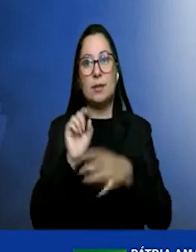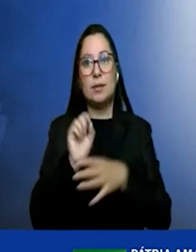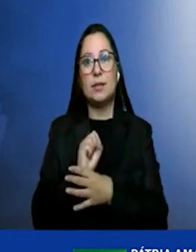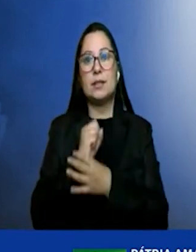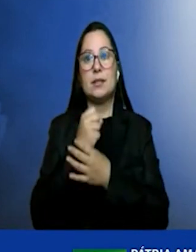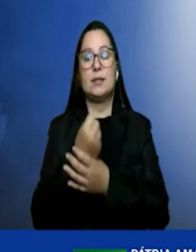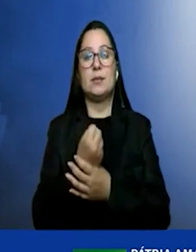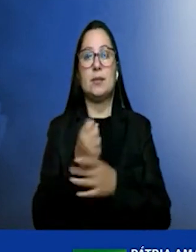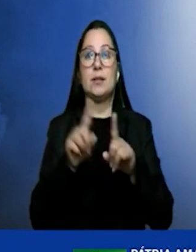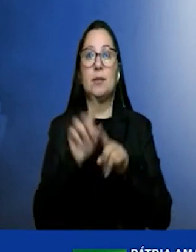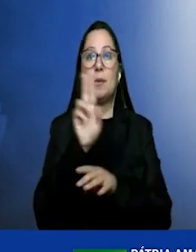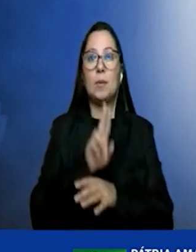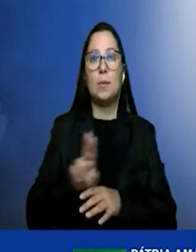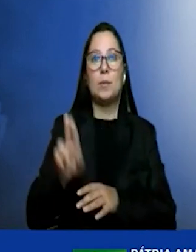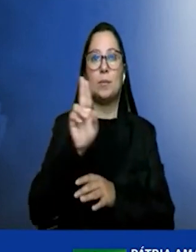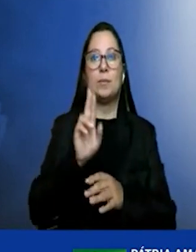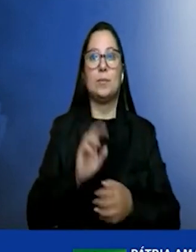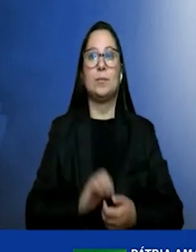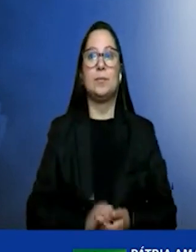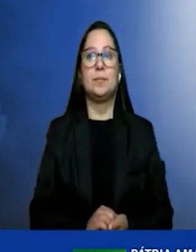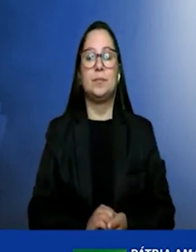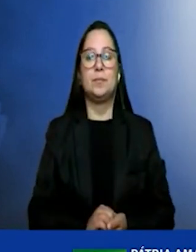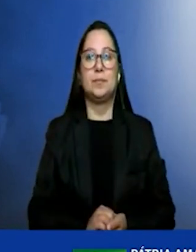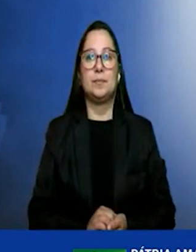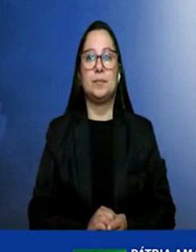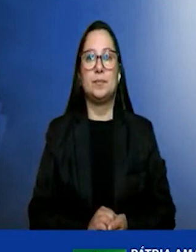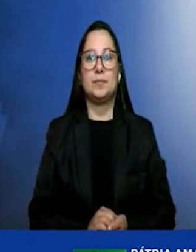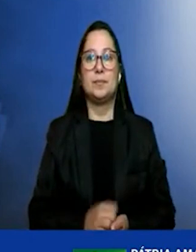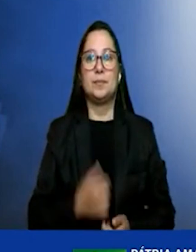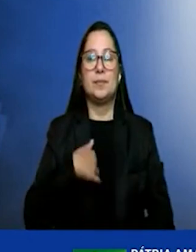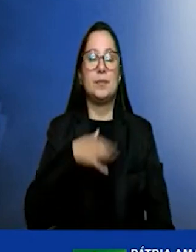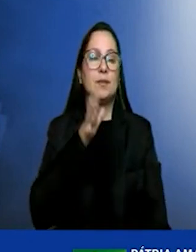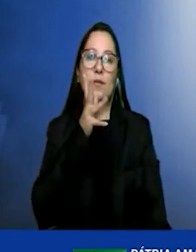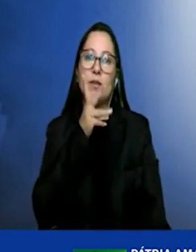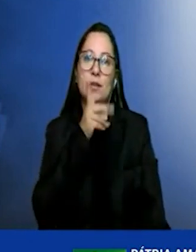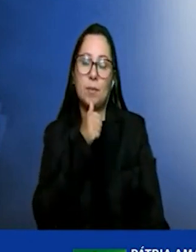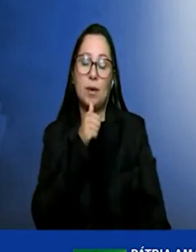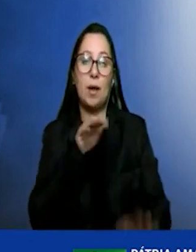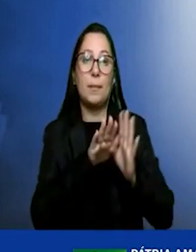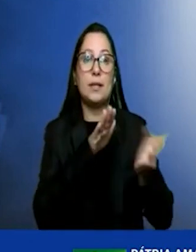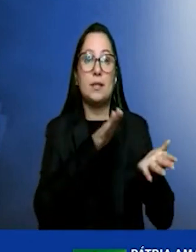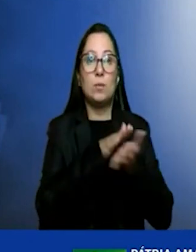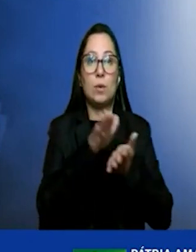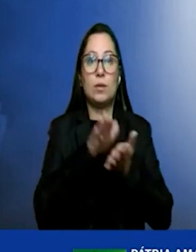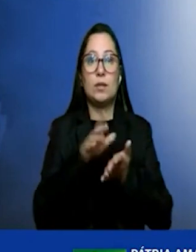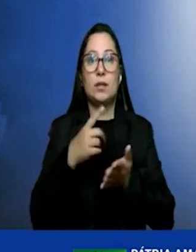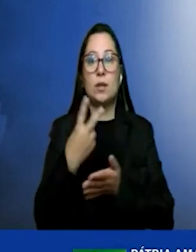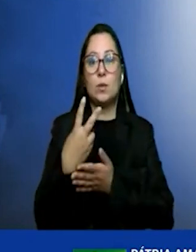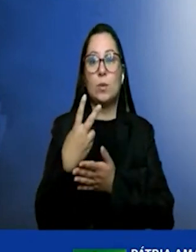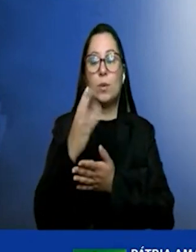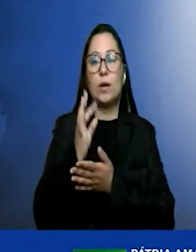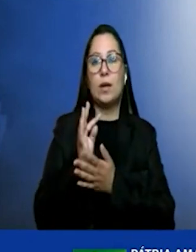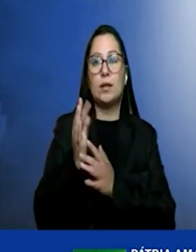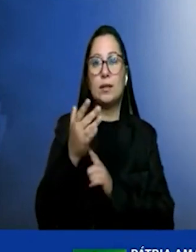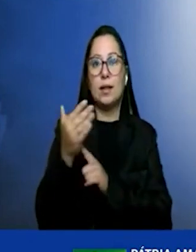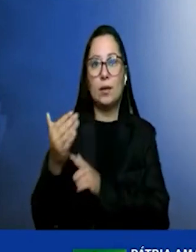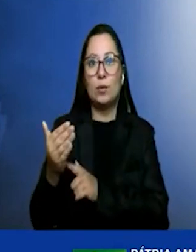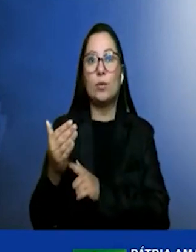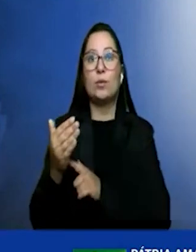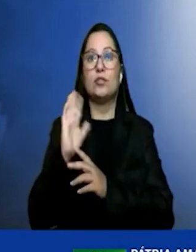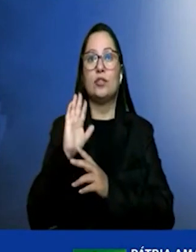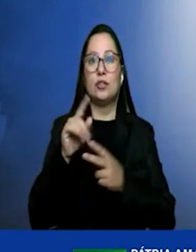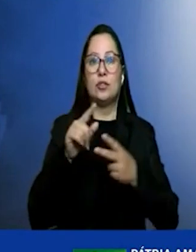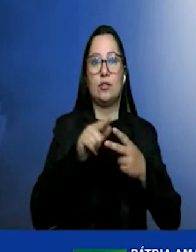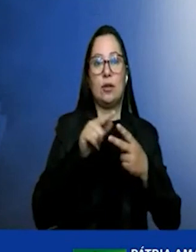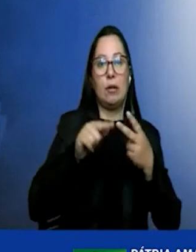utilização então não vou aqui demorar muito mas em produção tem duas tecnologias já no mercado alcalina e pen mas duas outras